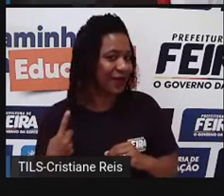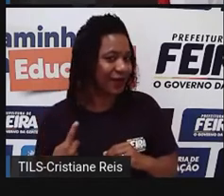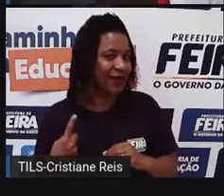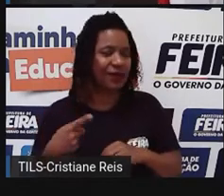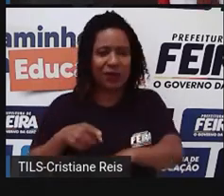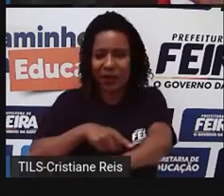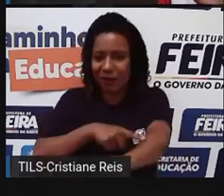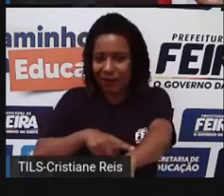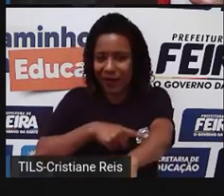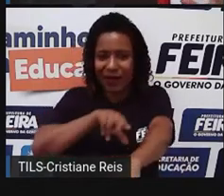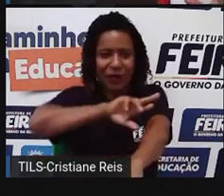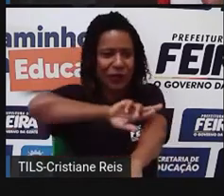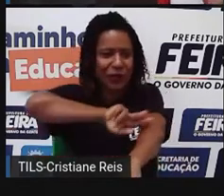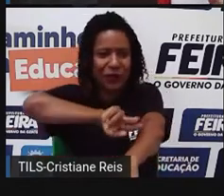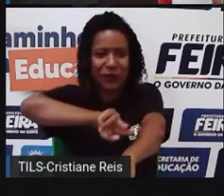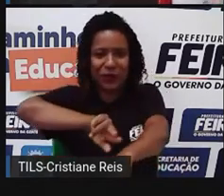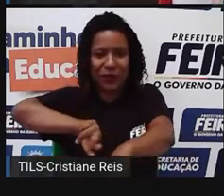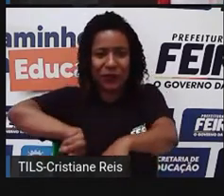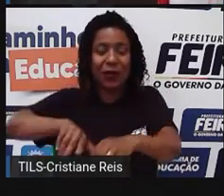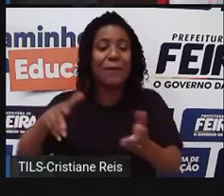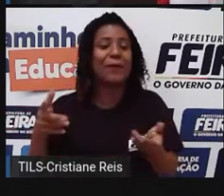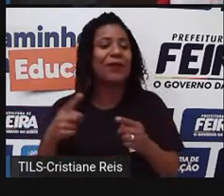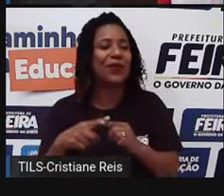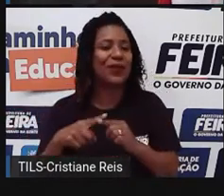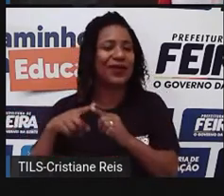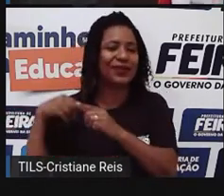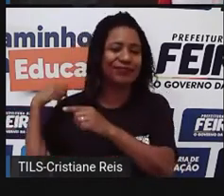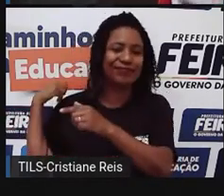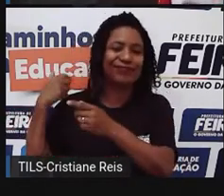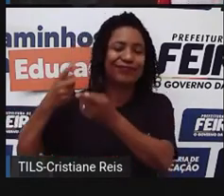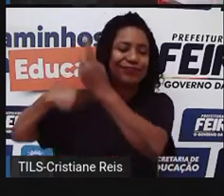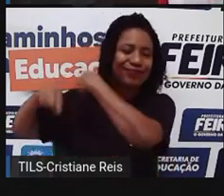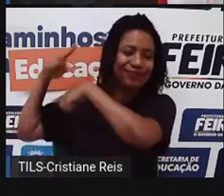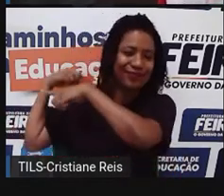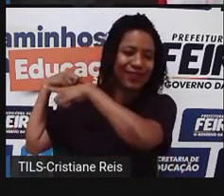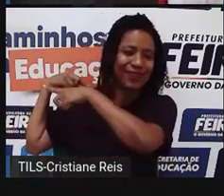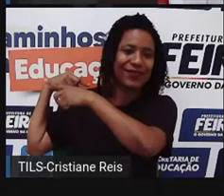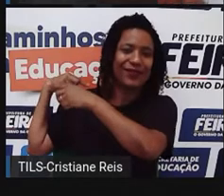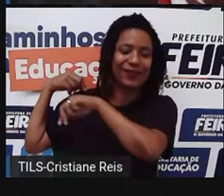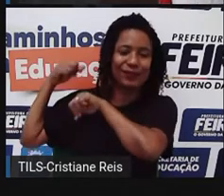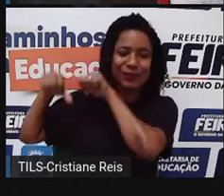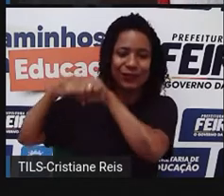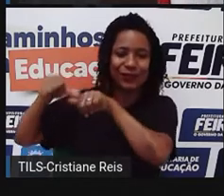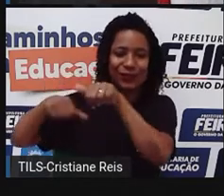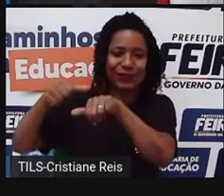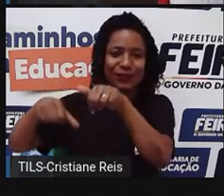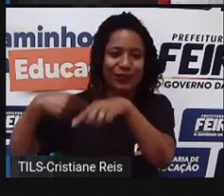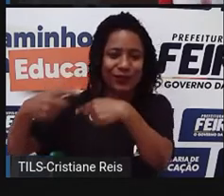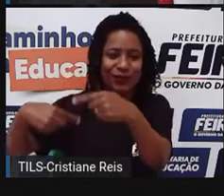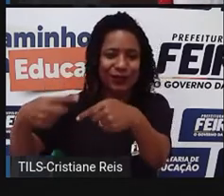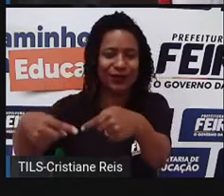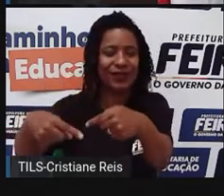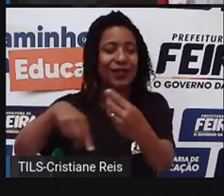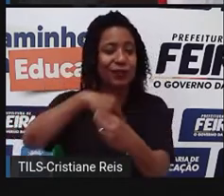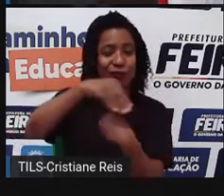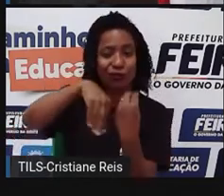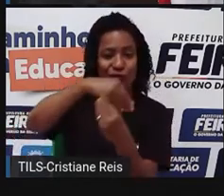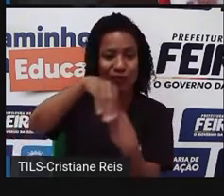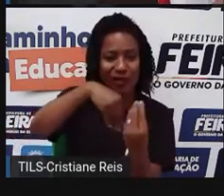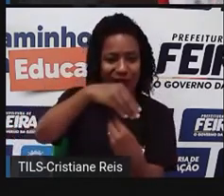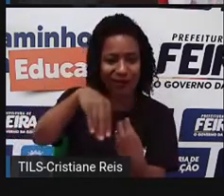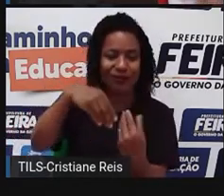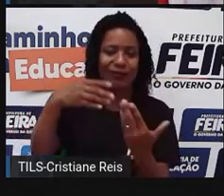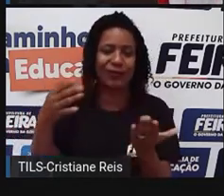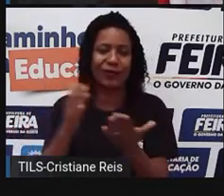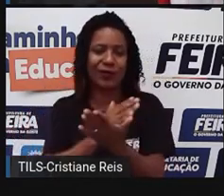miscigenação, isso já é um pouco mais difícil, mas tem alguns povos ainda, né, exemplo, né, dos japoneses,